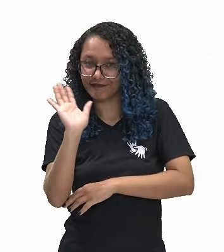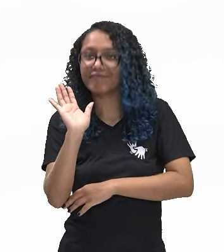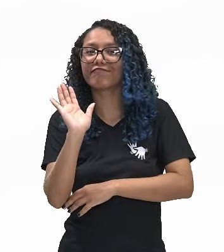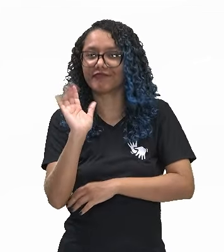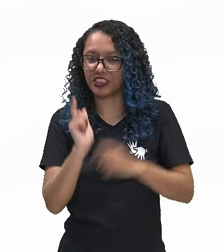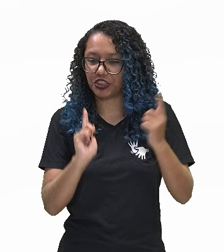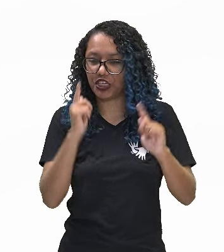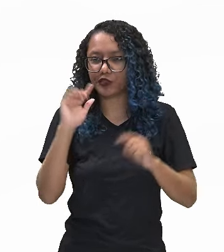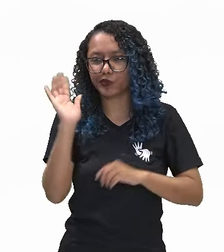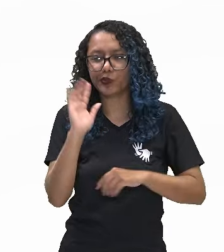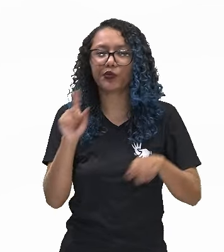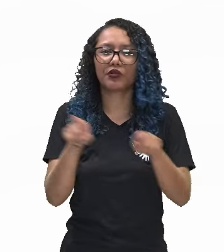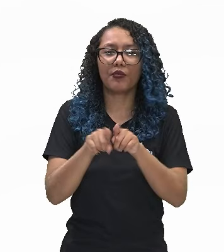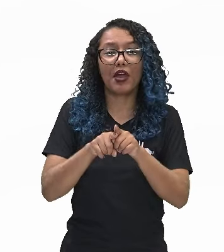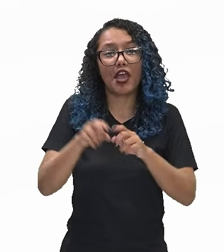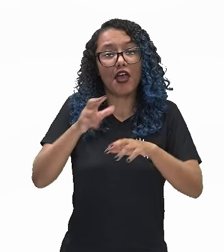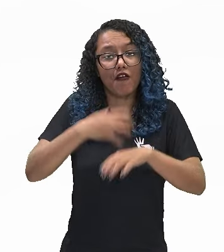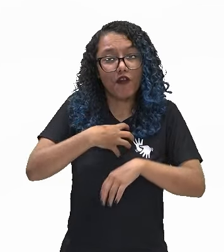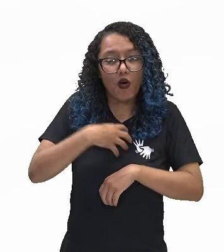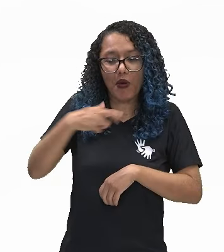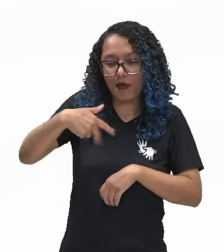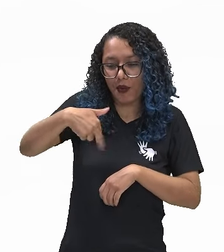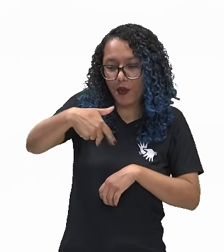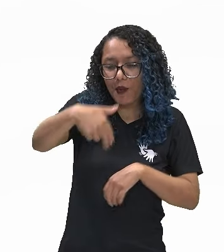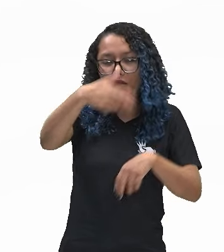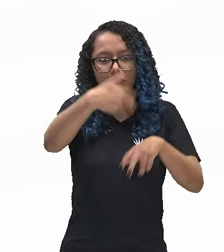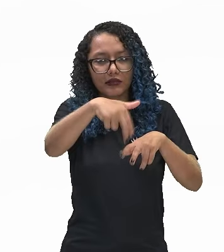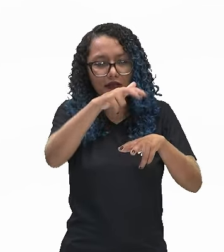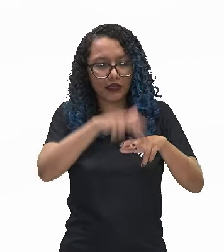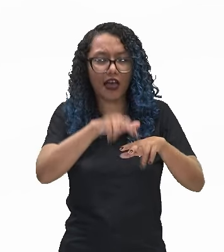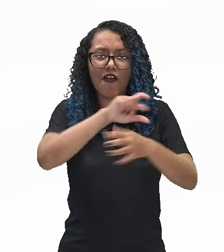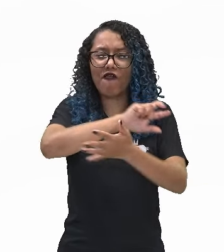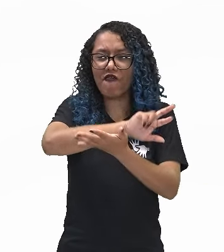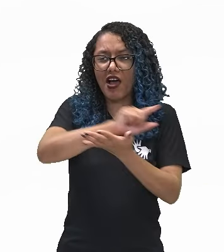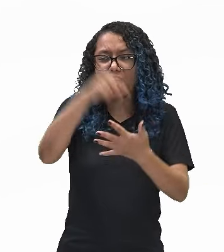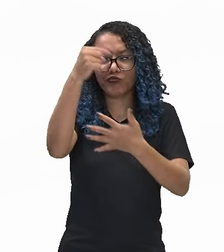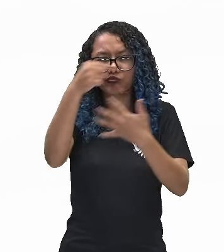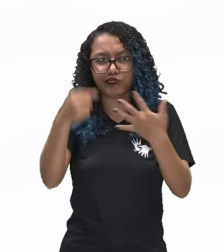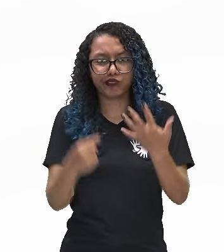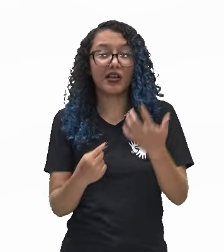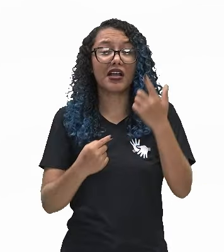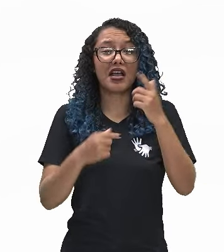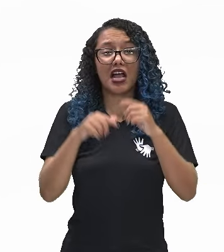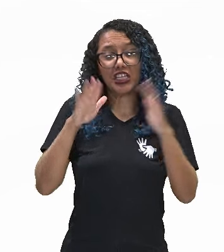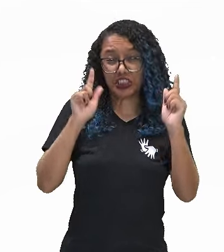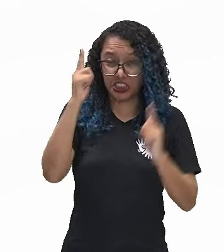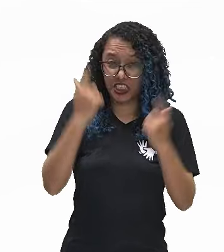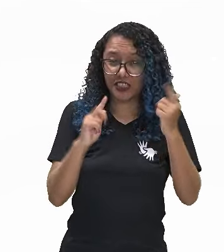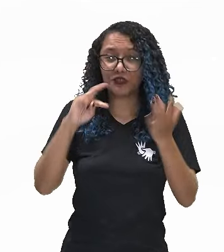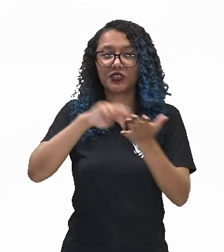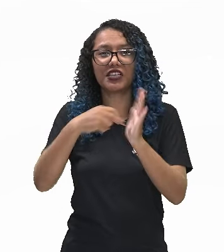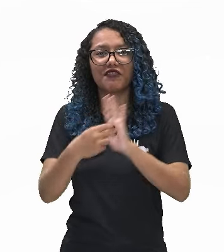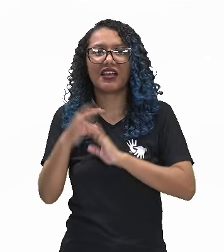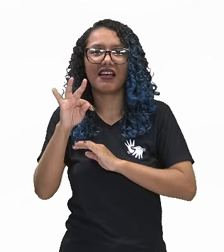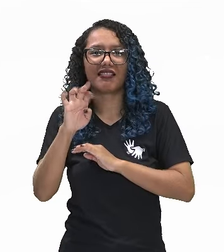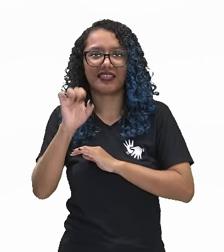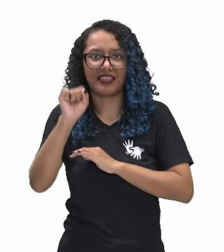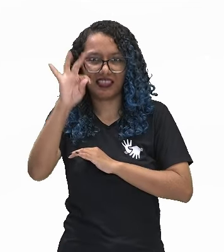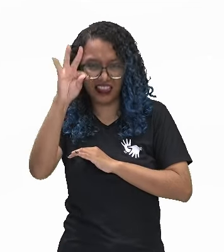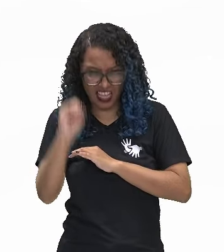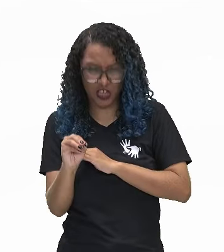o jeito de andar e de se sentar. Então, gestos são textos, movimentos comunicativos do corpo